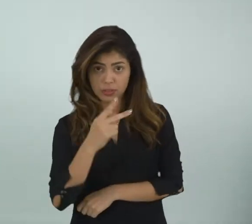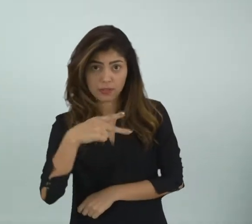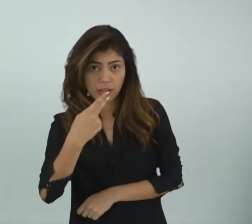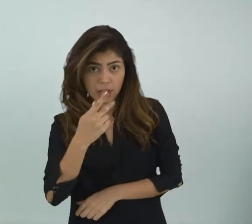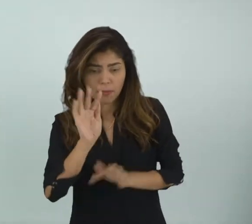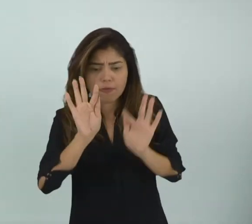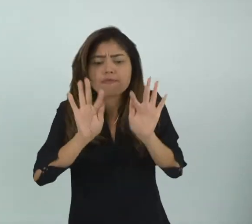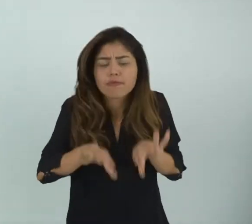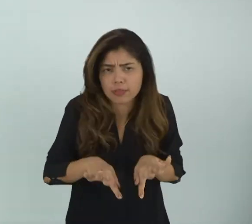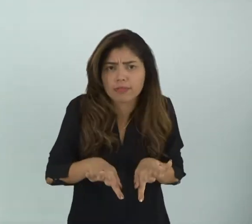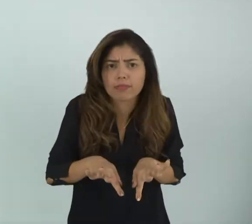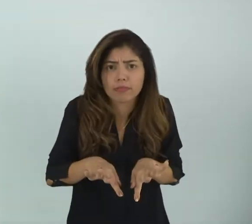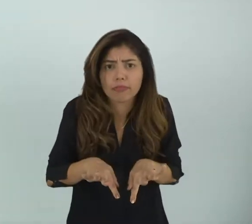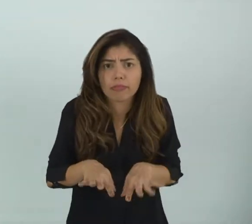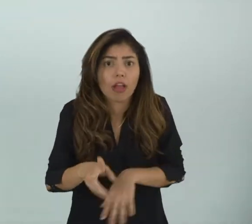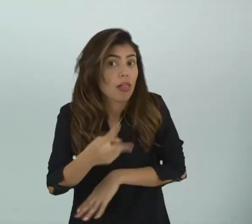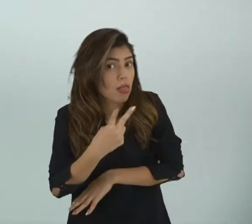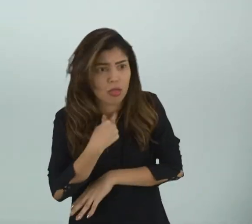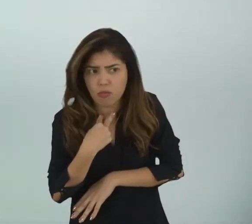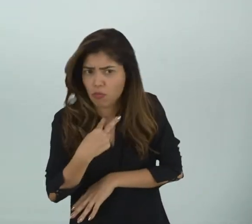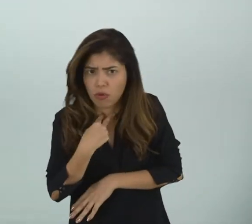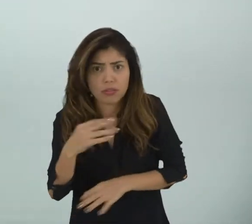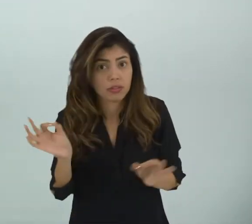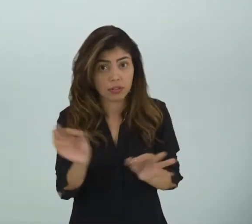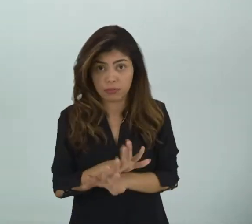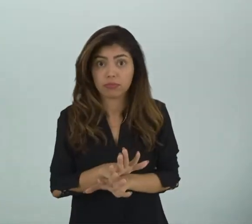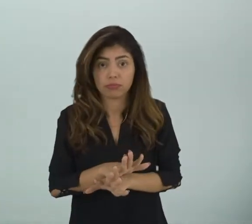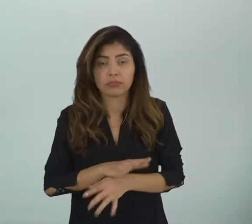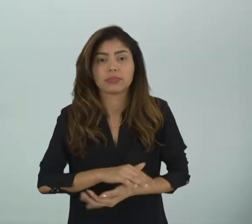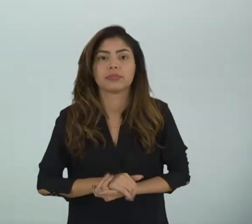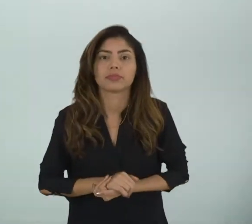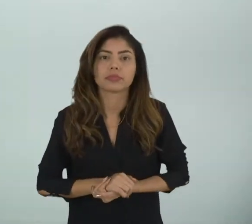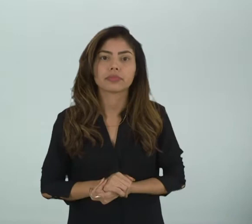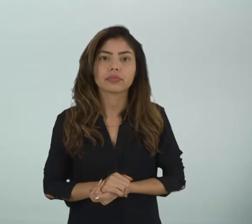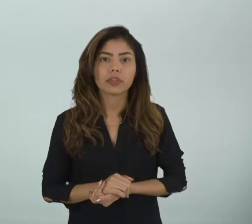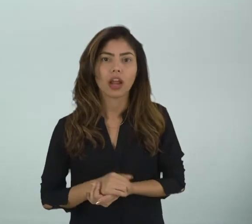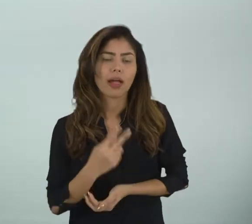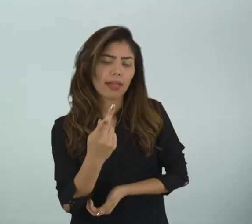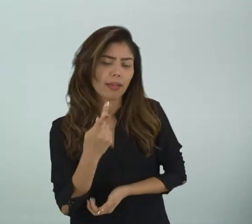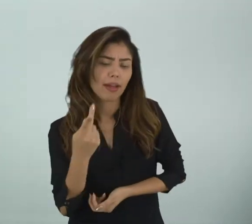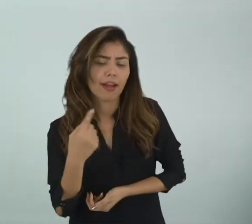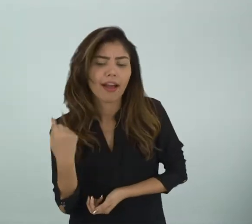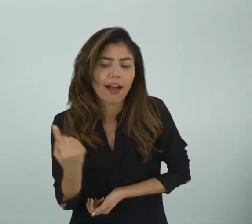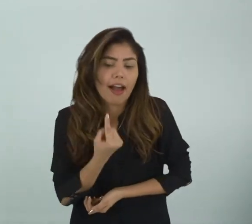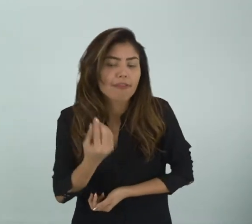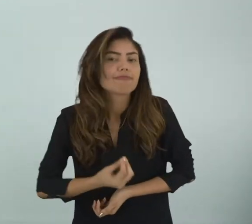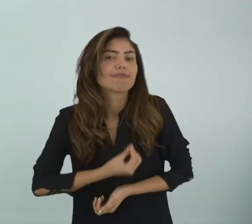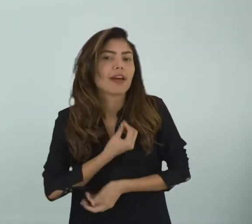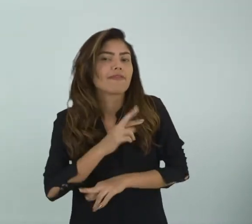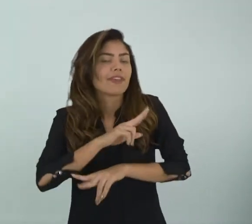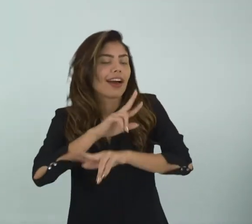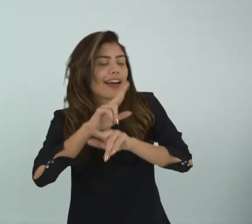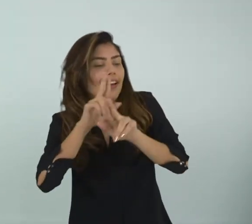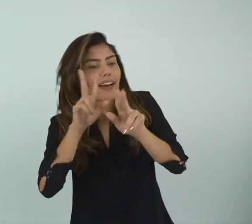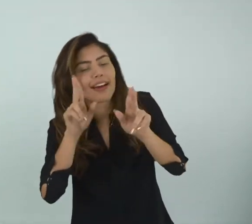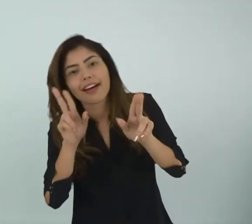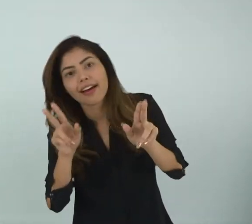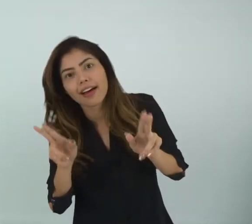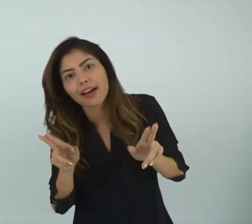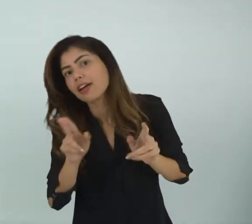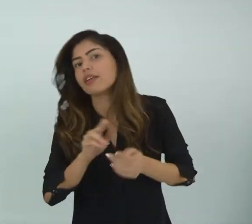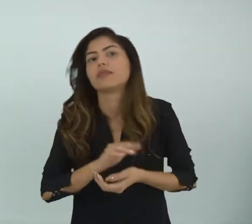sem fim Ele não pode acabar E na nossa vida na Existem vários ciclos